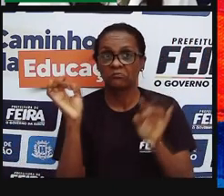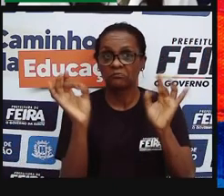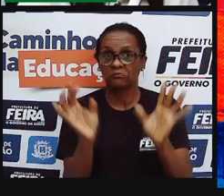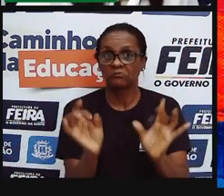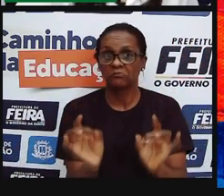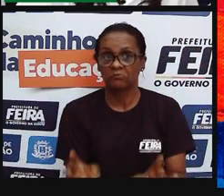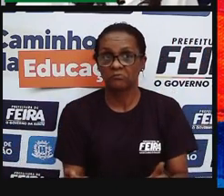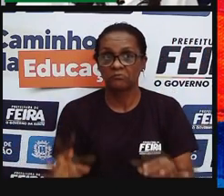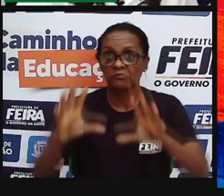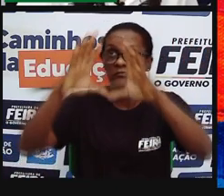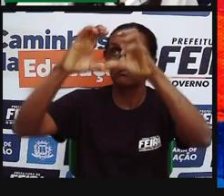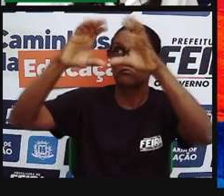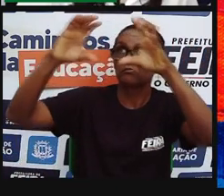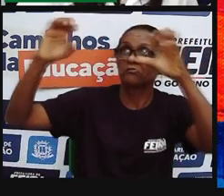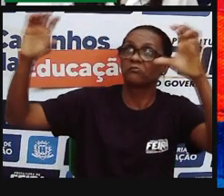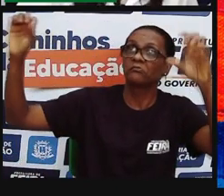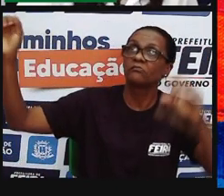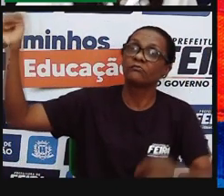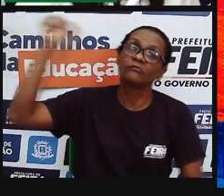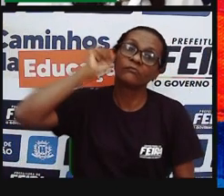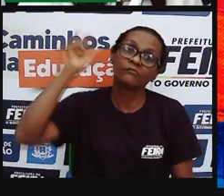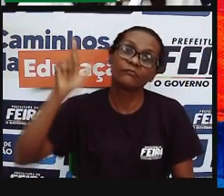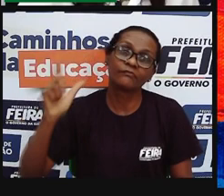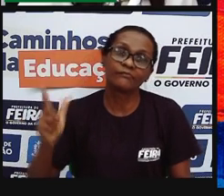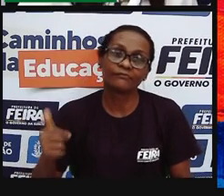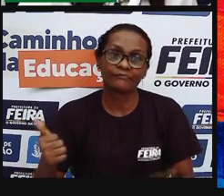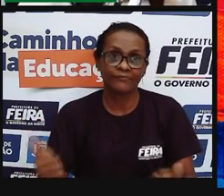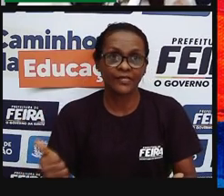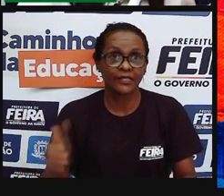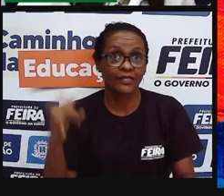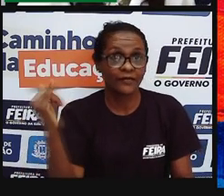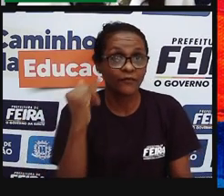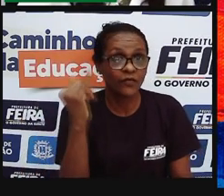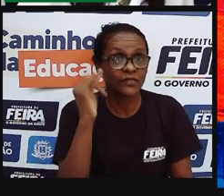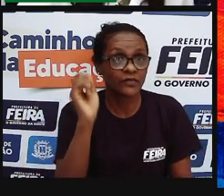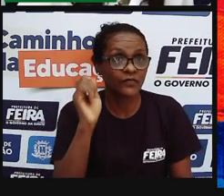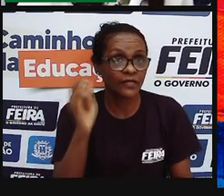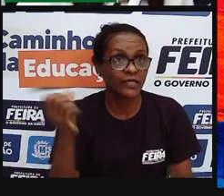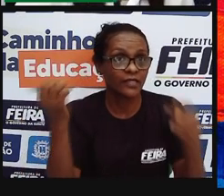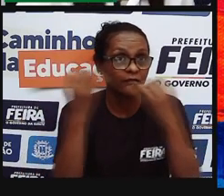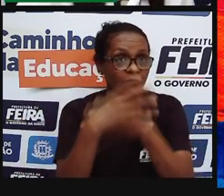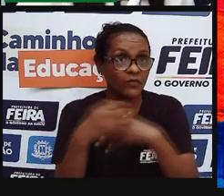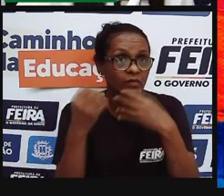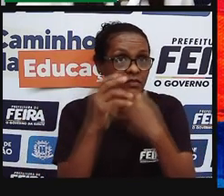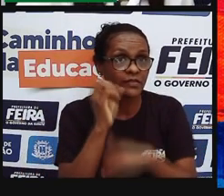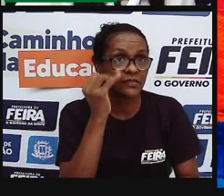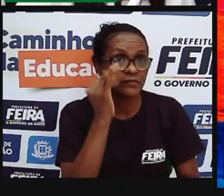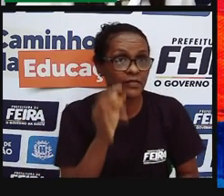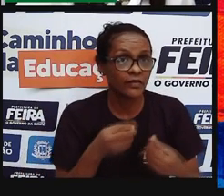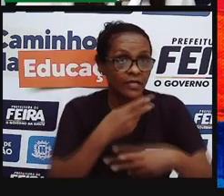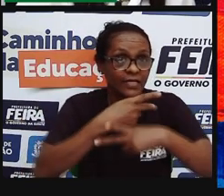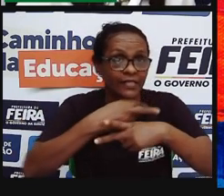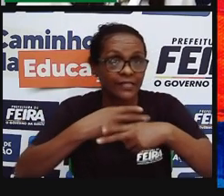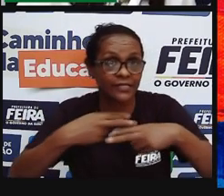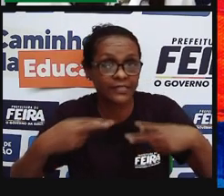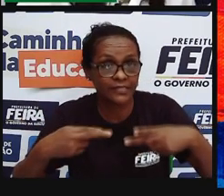Olha que interessante essa música, né? Ela traz várias características e várias